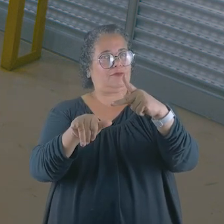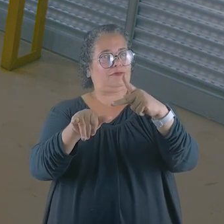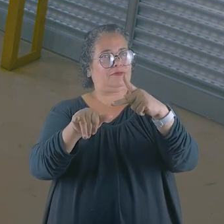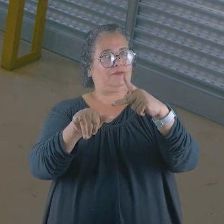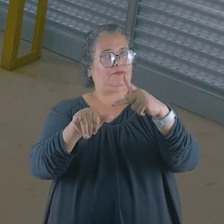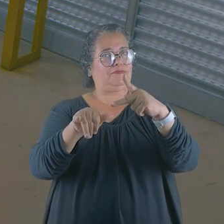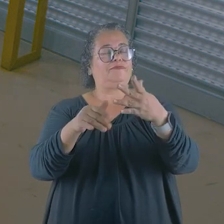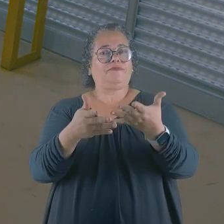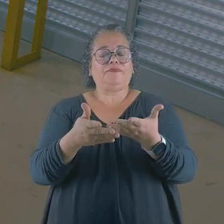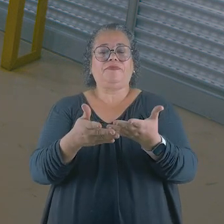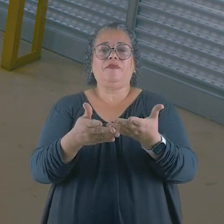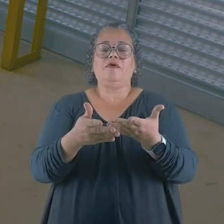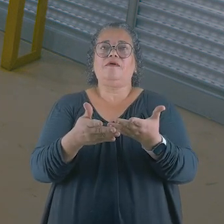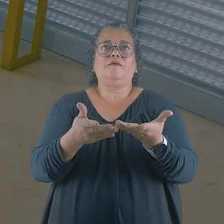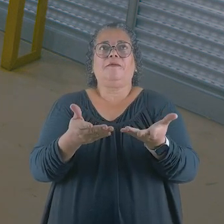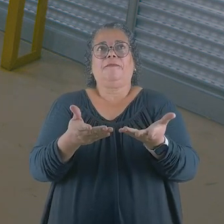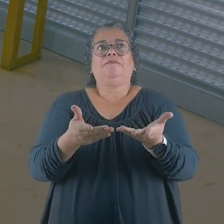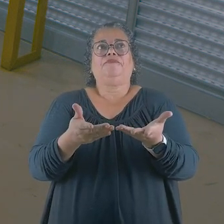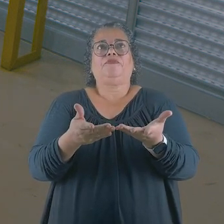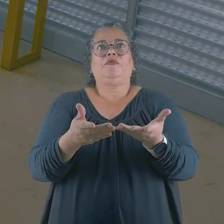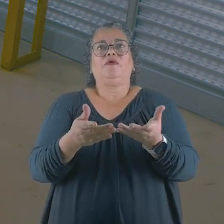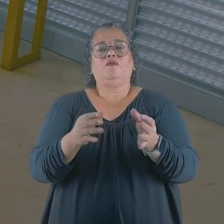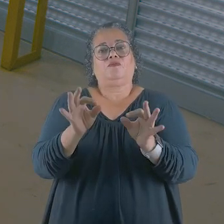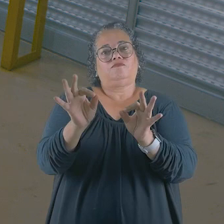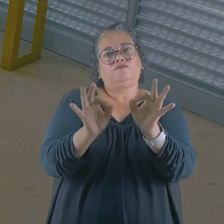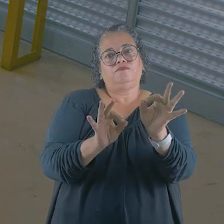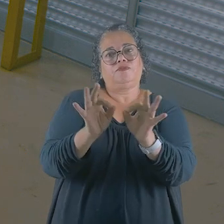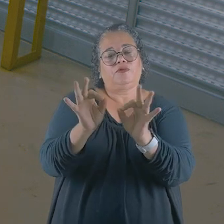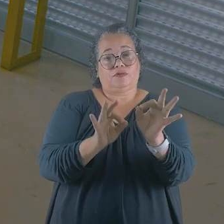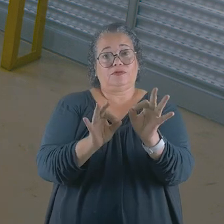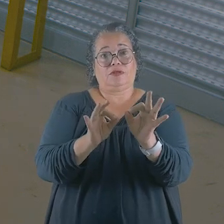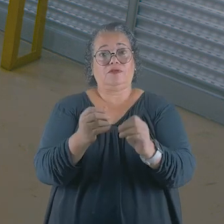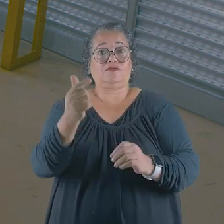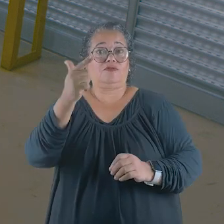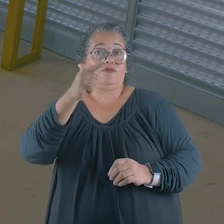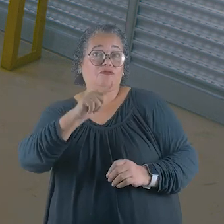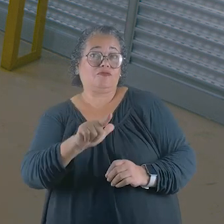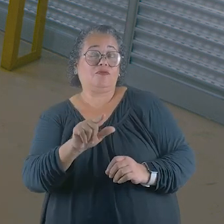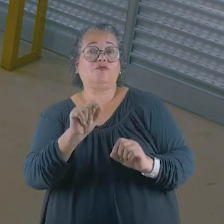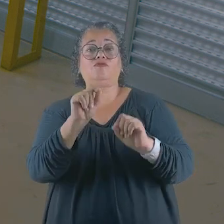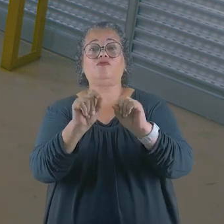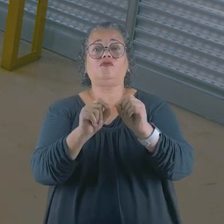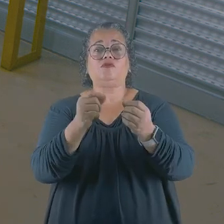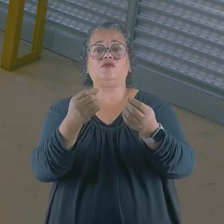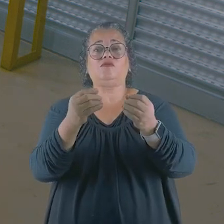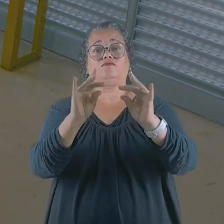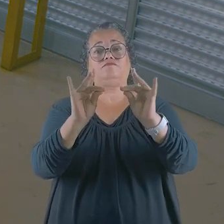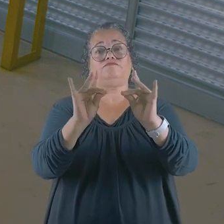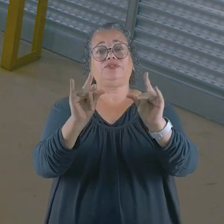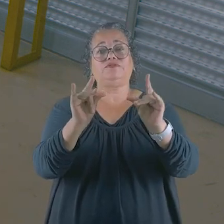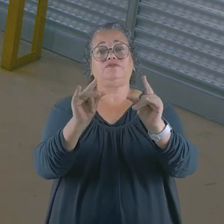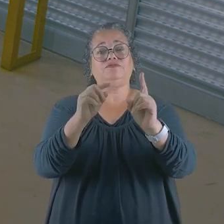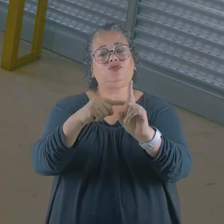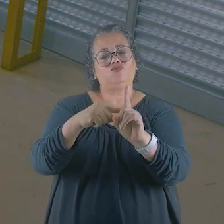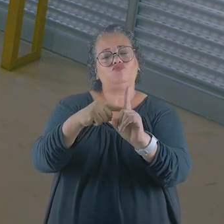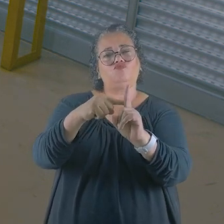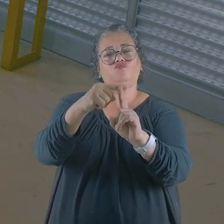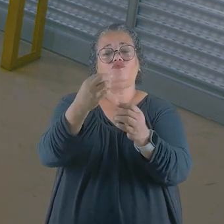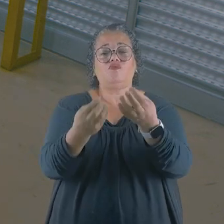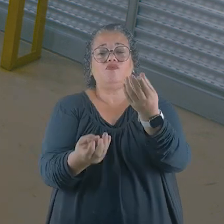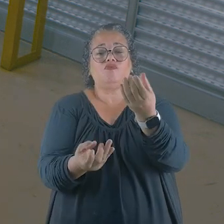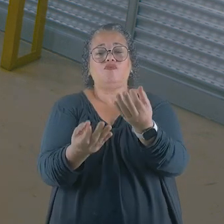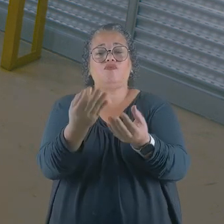processo de pirólise. O processo de pirólise trata-se de um processo pelo qual nós fazemos a decomposição térmica dos